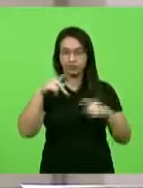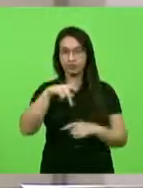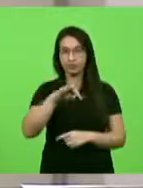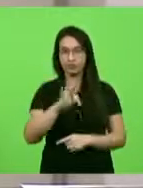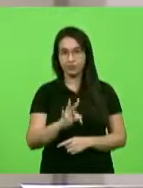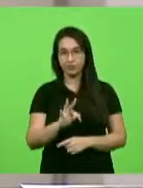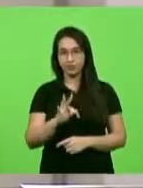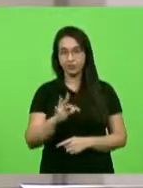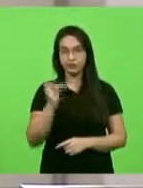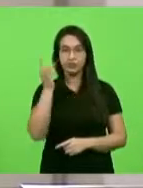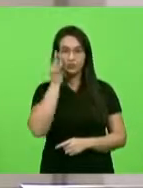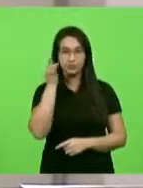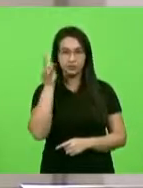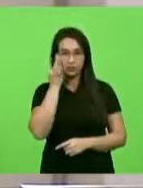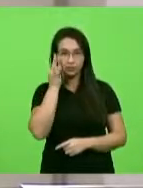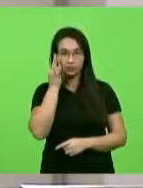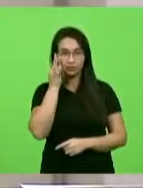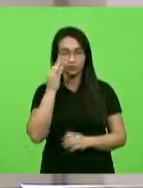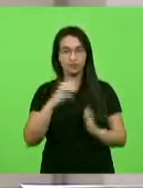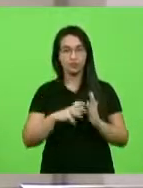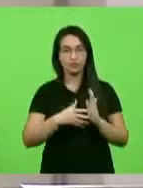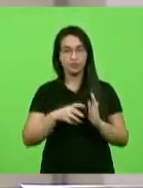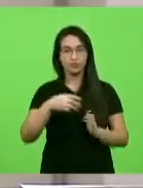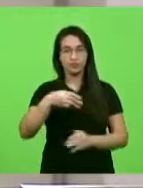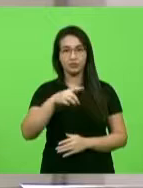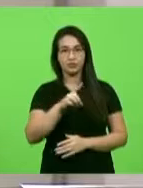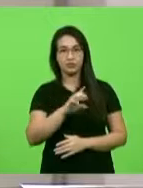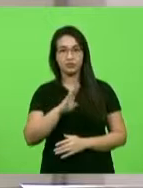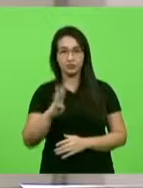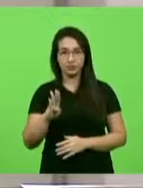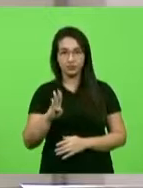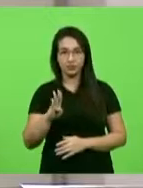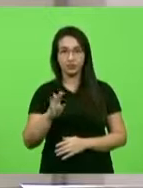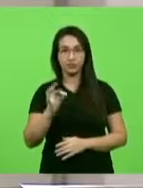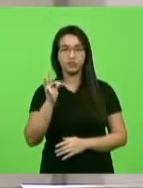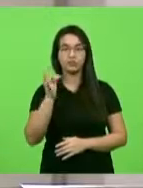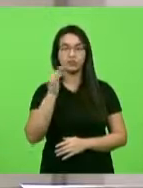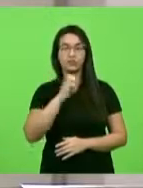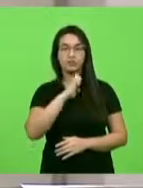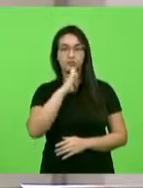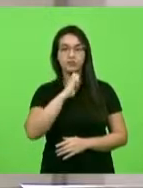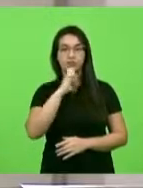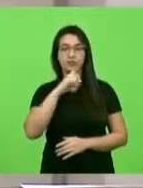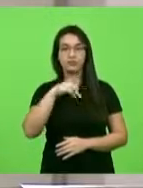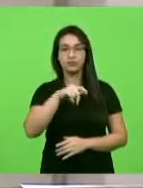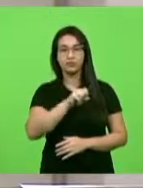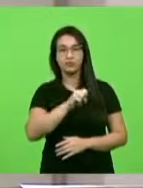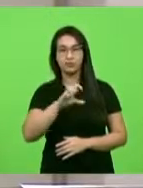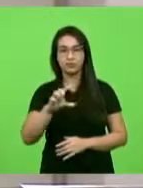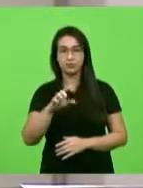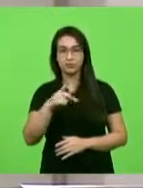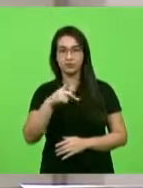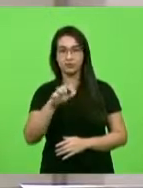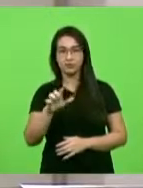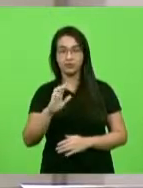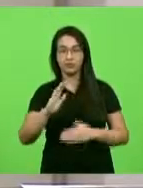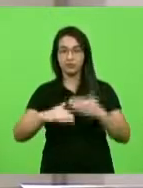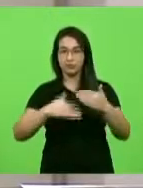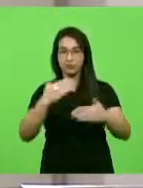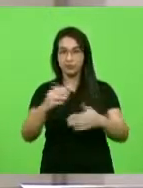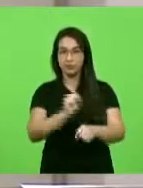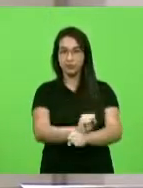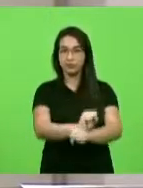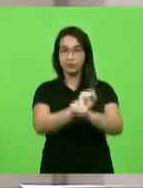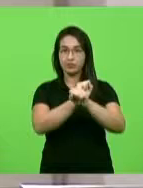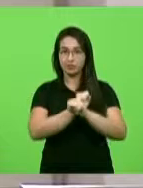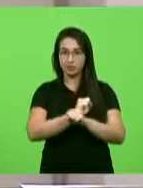Fernando Kreling, Bloco MDB, Novo, e Felipe Estevam, Bloco PSL e PL. Ato contínuo, o senhor presidente suspendeu